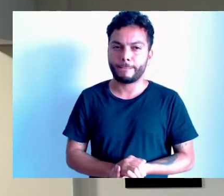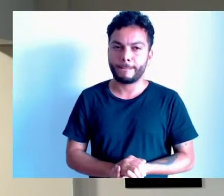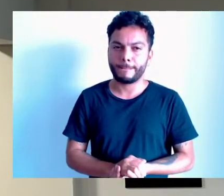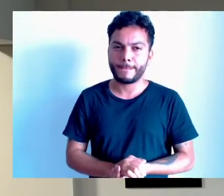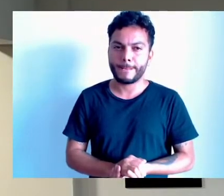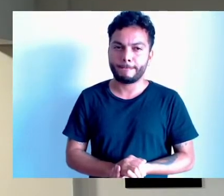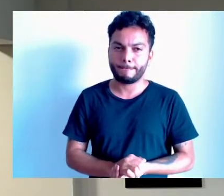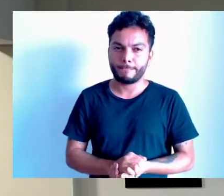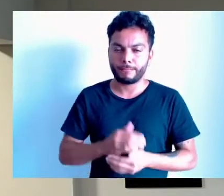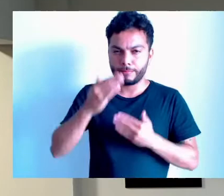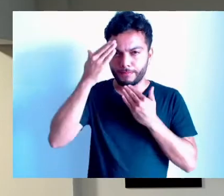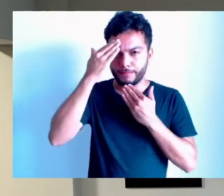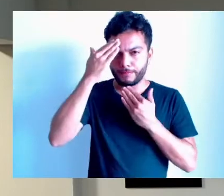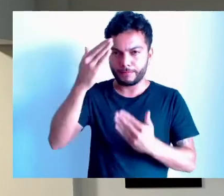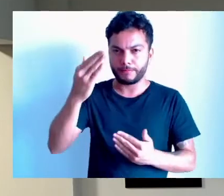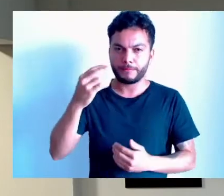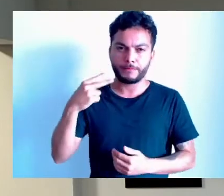Obrigado, vereador Dinei, Mílio Coelho, o Patero.